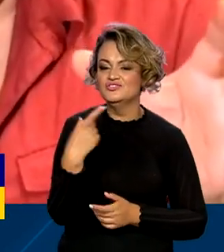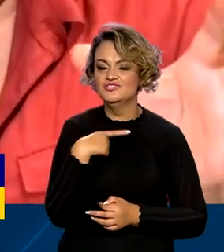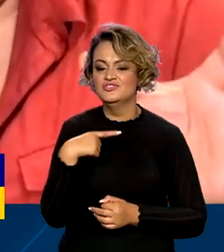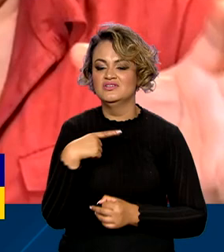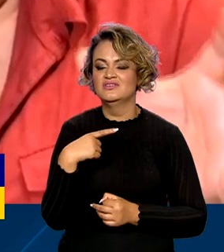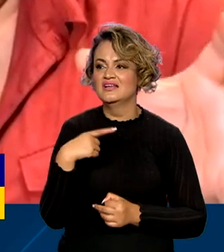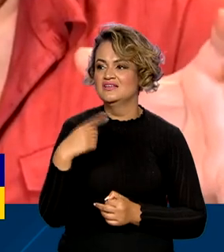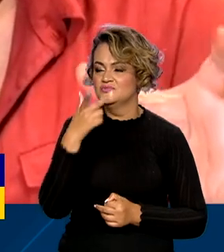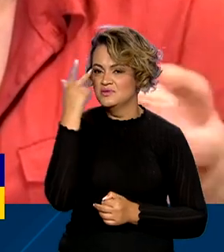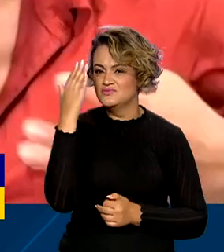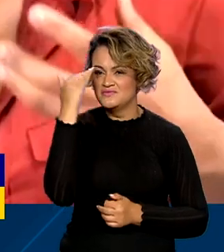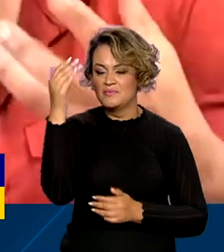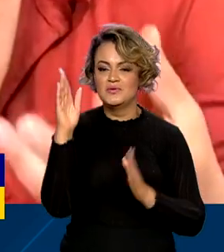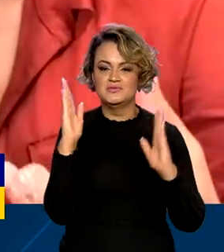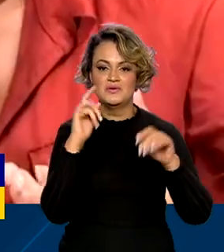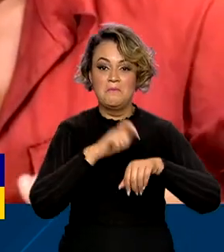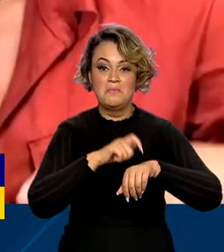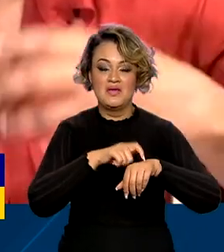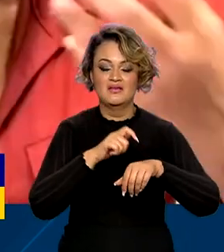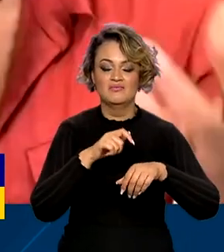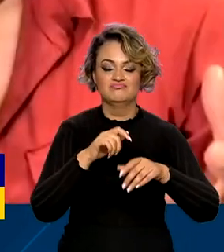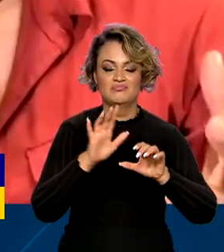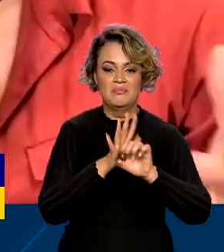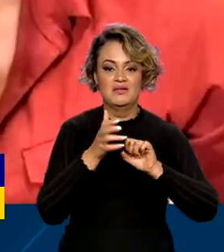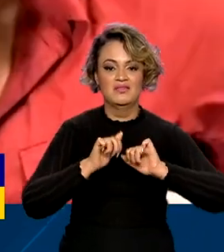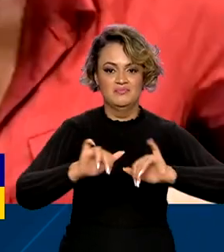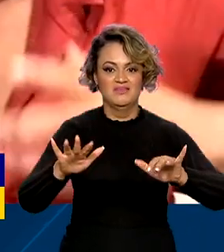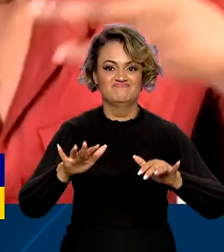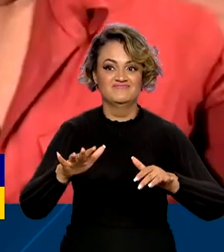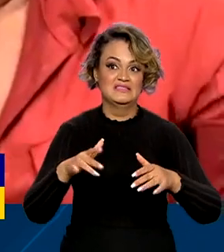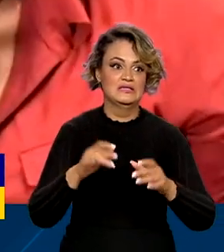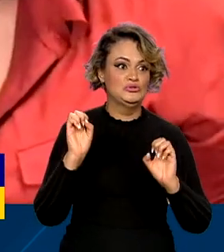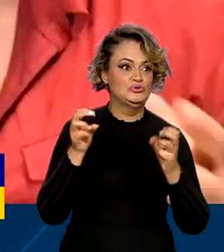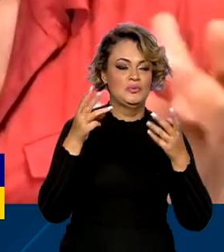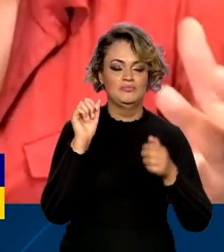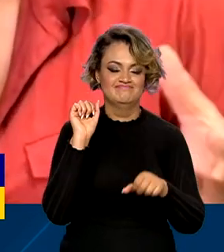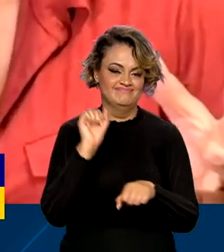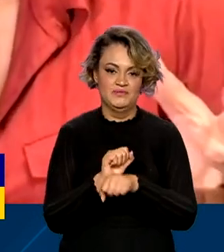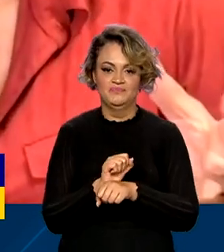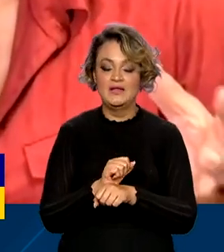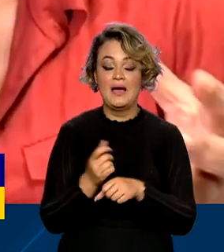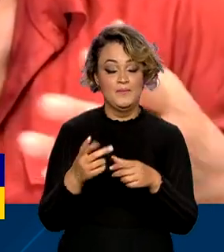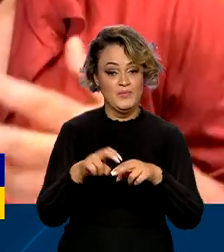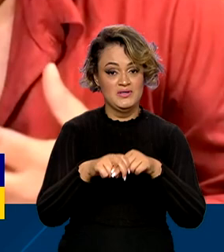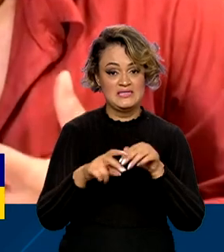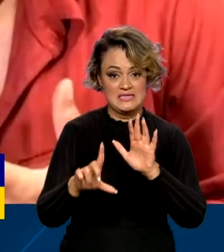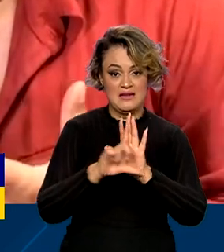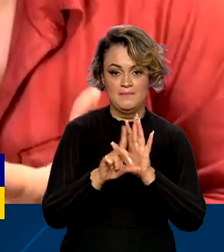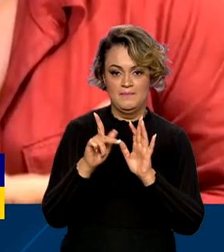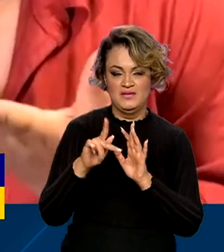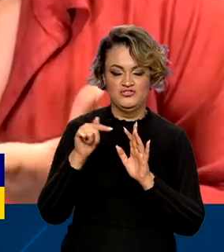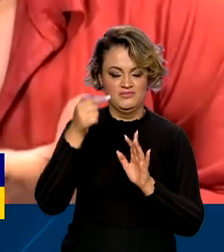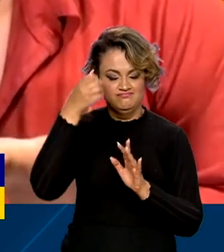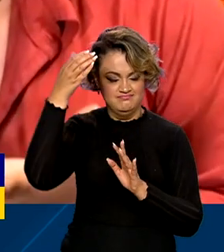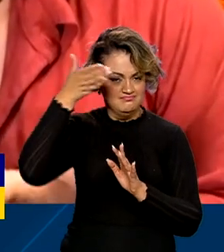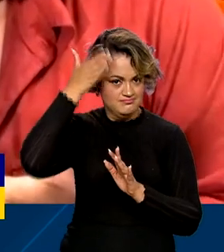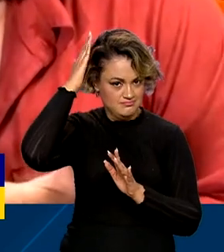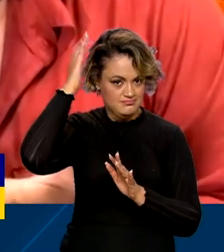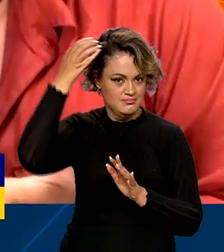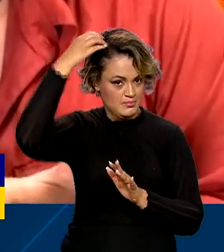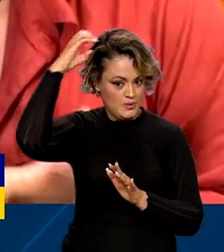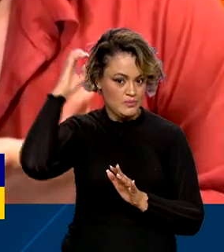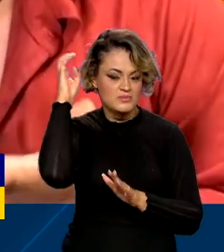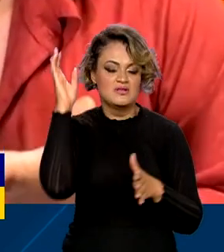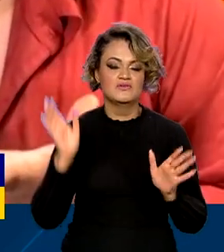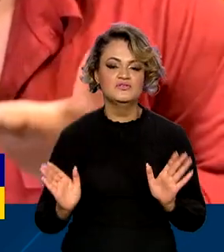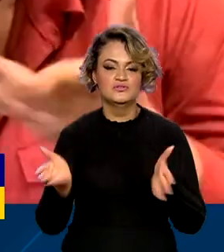pelos artistas na pandemia de Covid-19 e apontou a lei Paulo Gustavo como uma forma de reerguer o setor